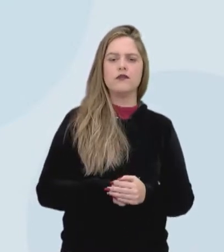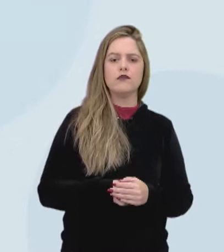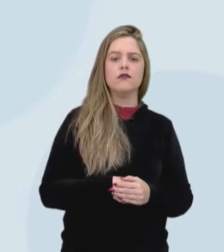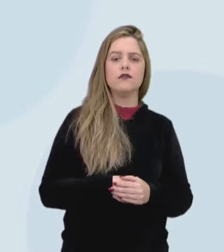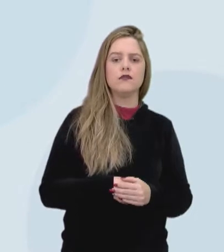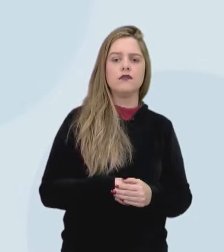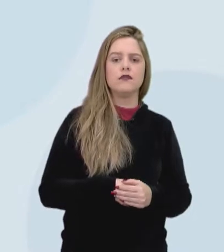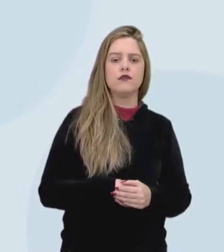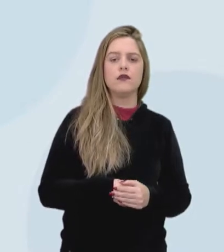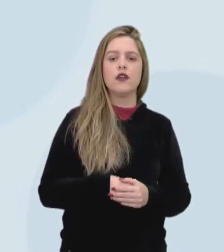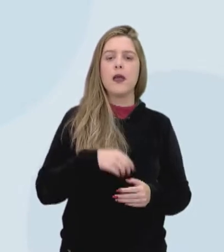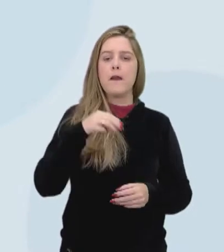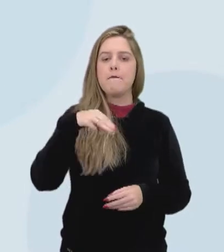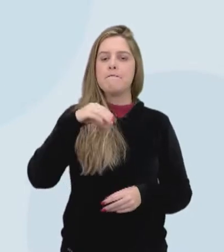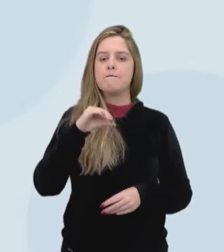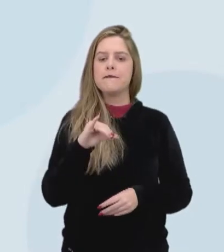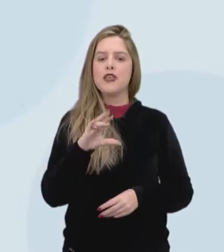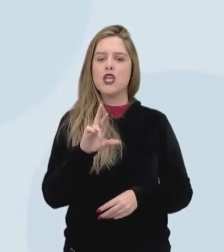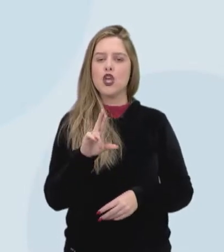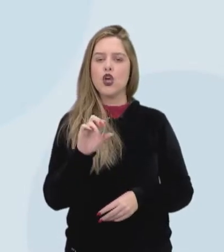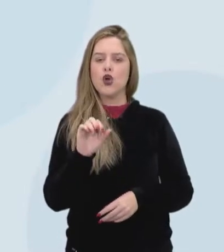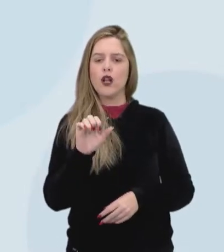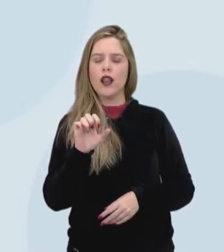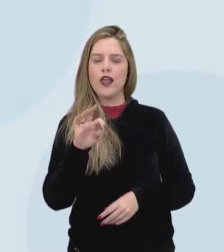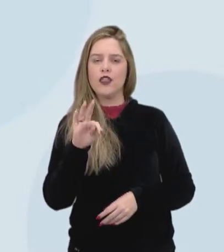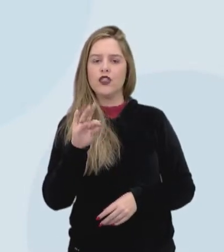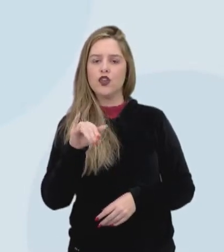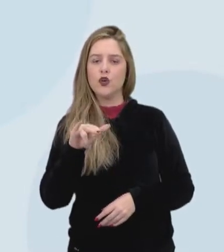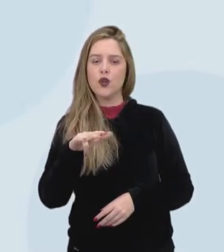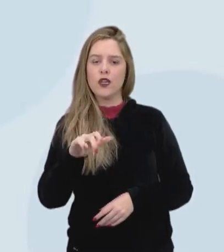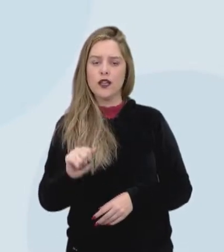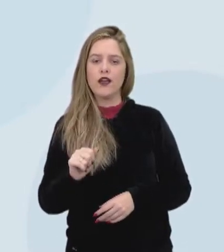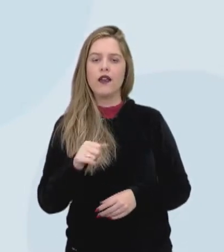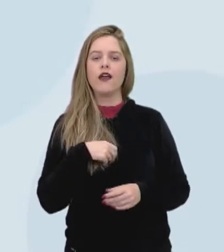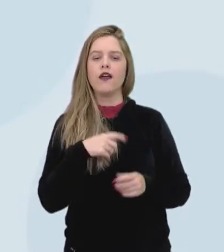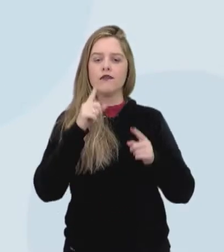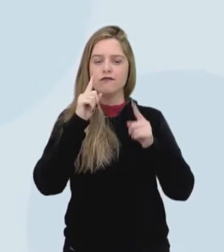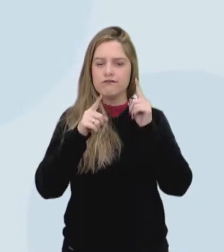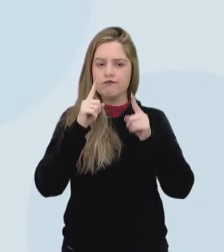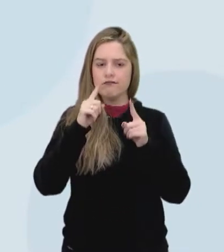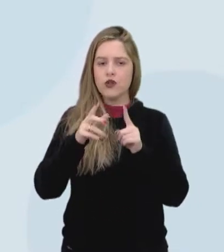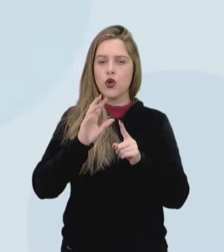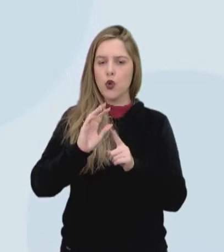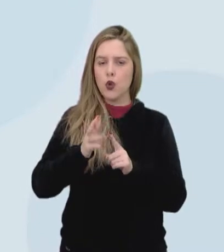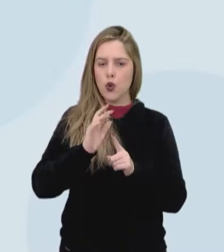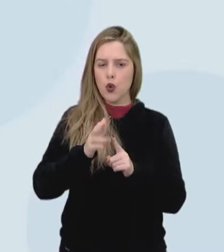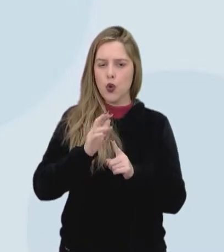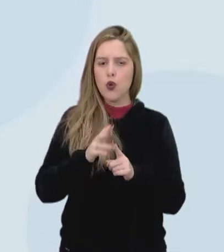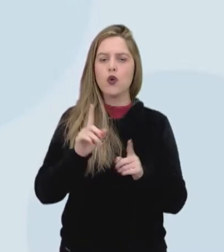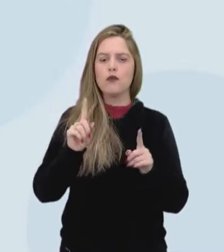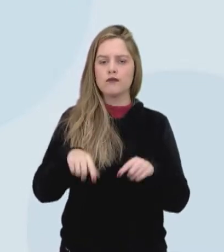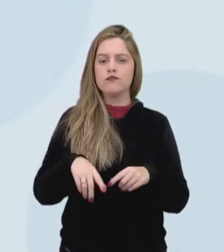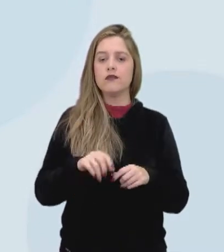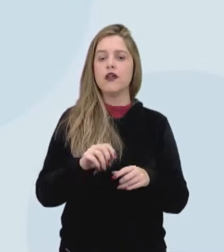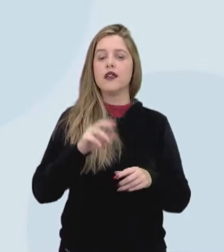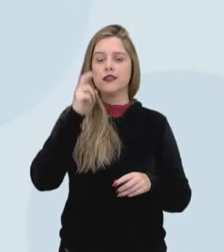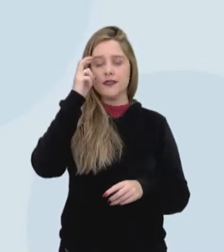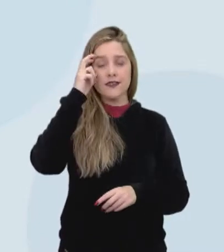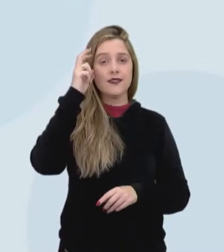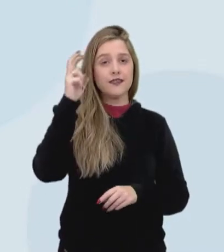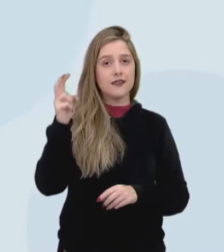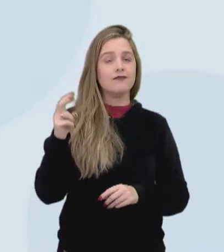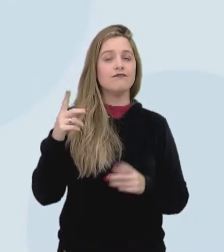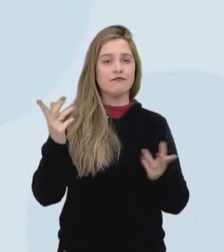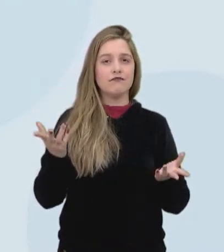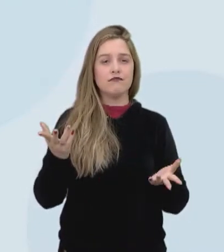a microeletrônica, o comando remoto, robotizado e a inteligência artificial. E aí, vou agora para